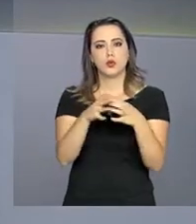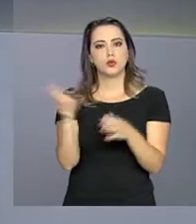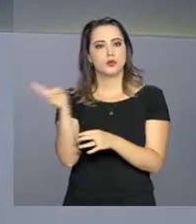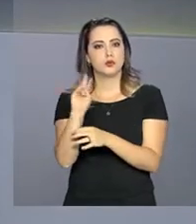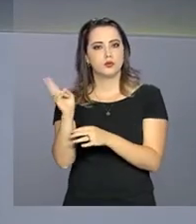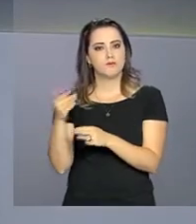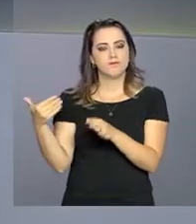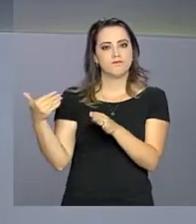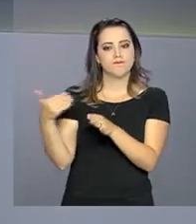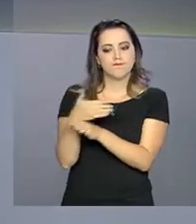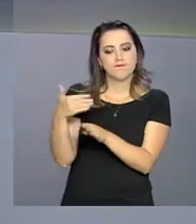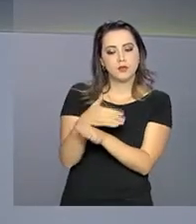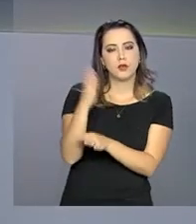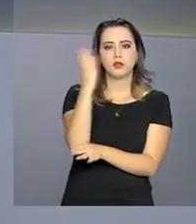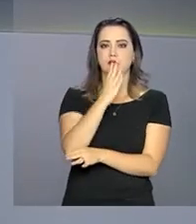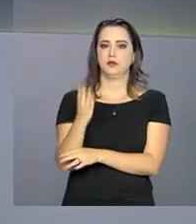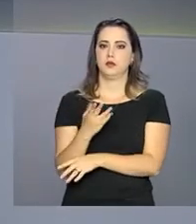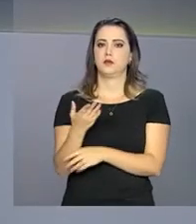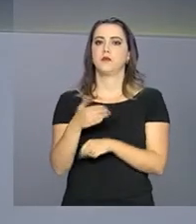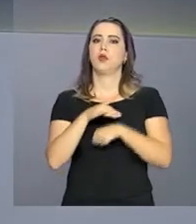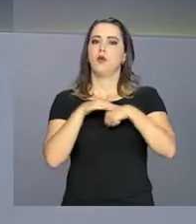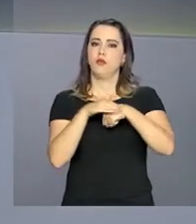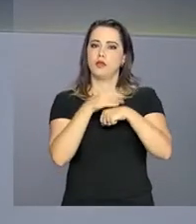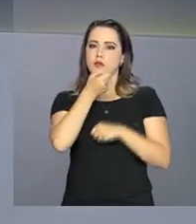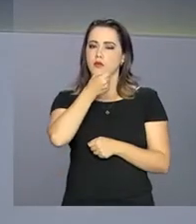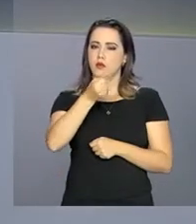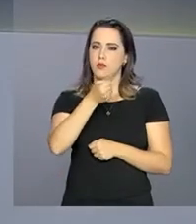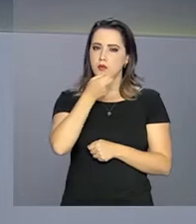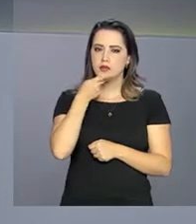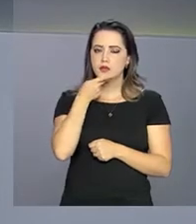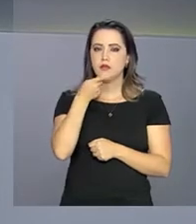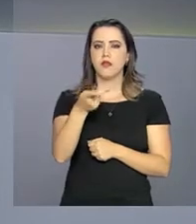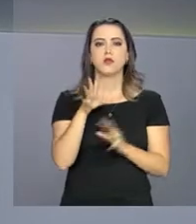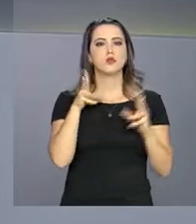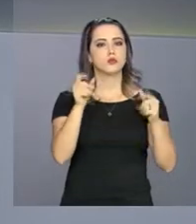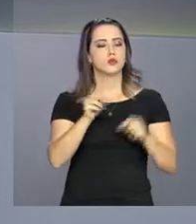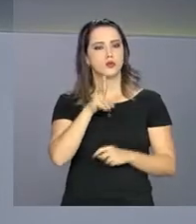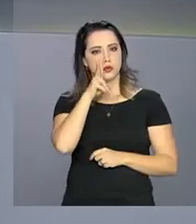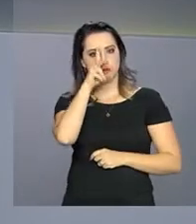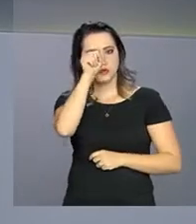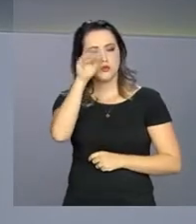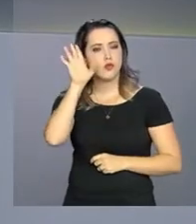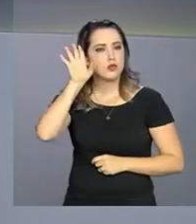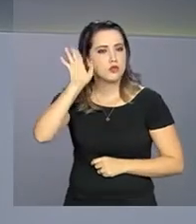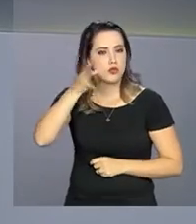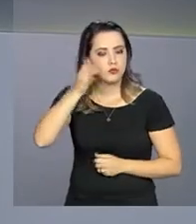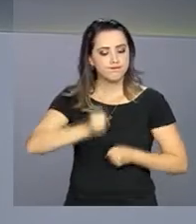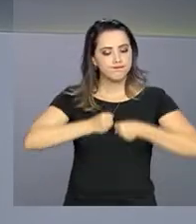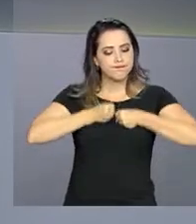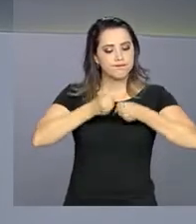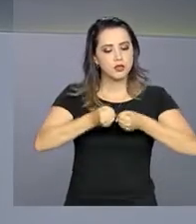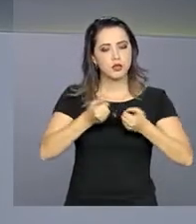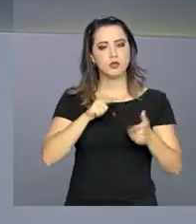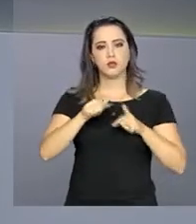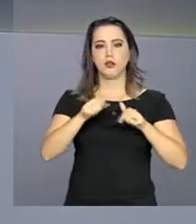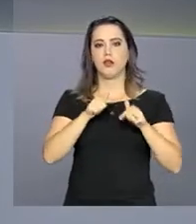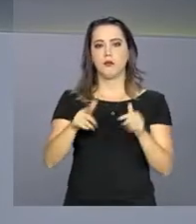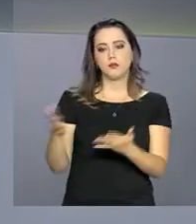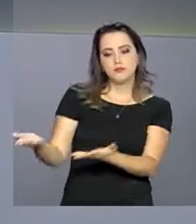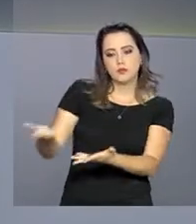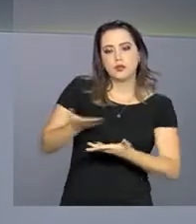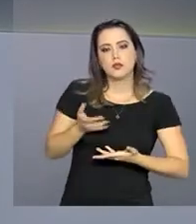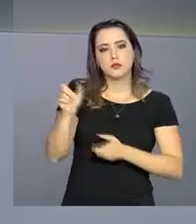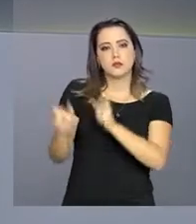vizinho. Em conversa com a imprensa, o ministro falou sobre toda a força já empregada pelo governo federal nas ações de